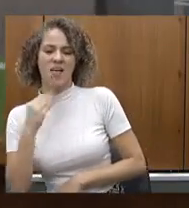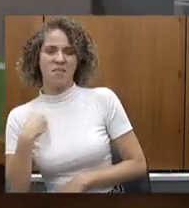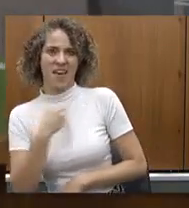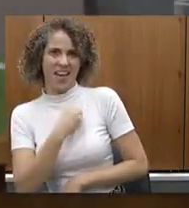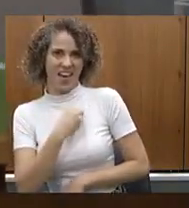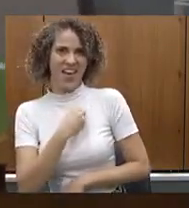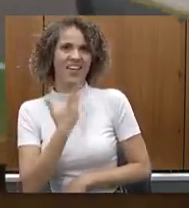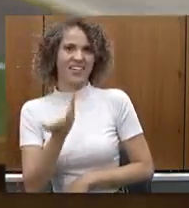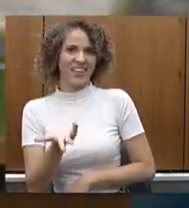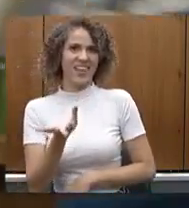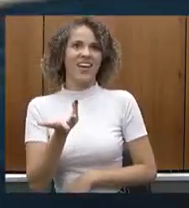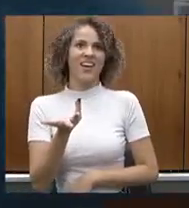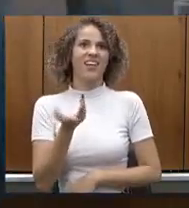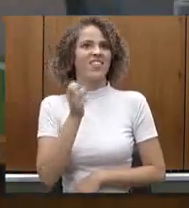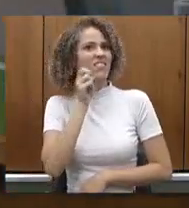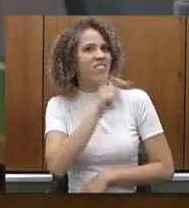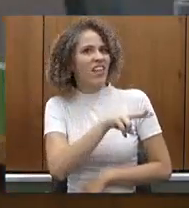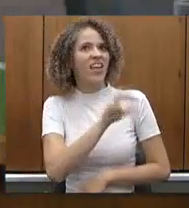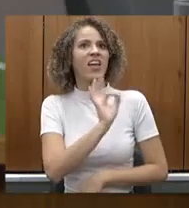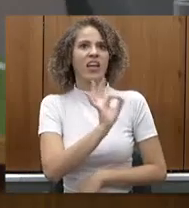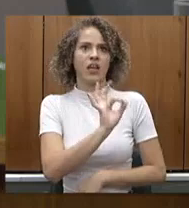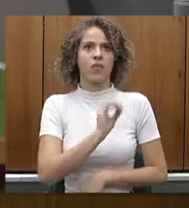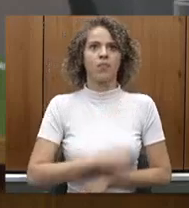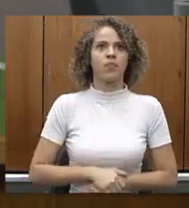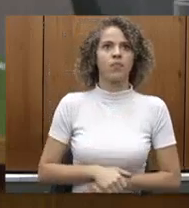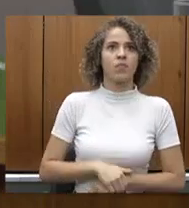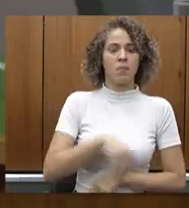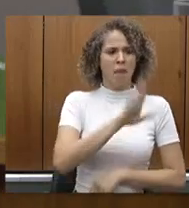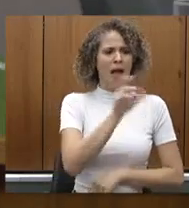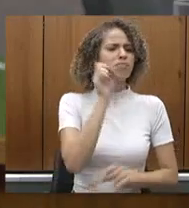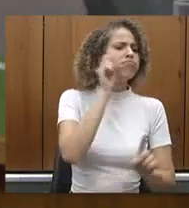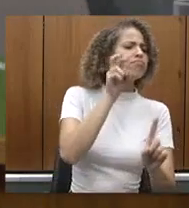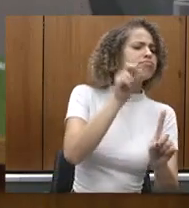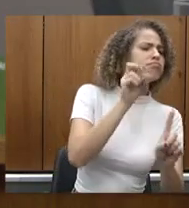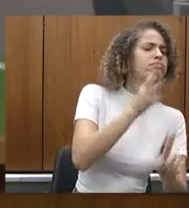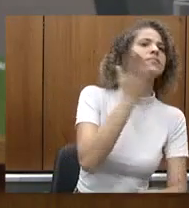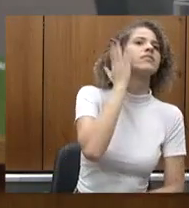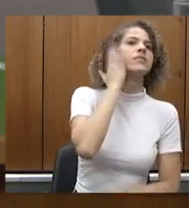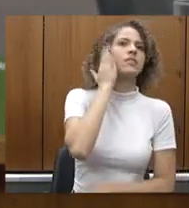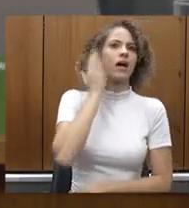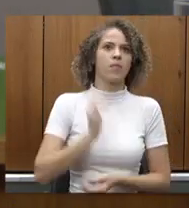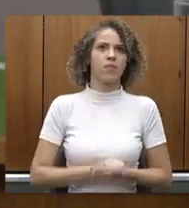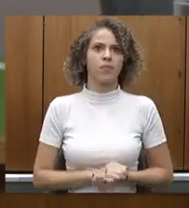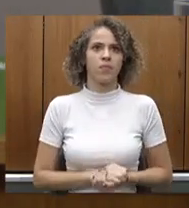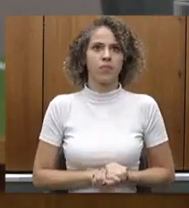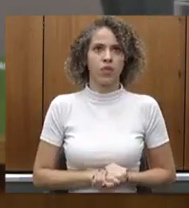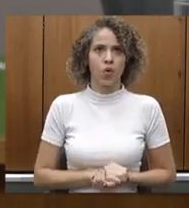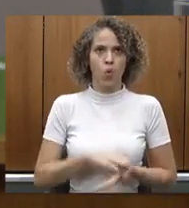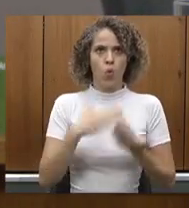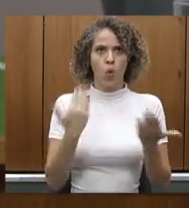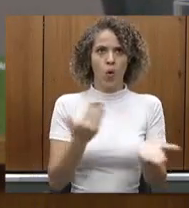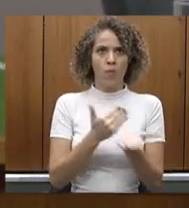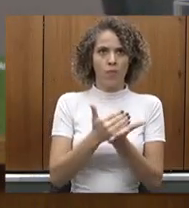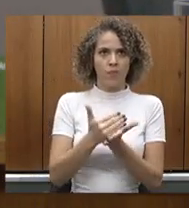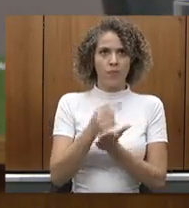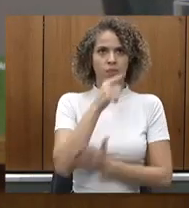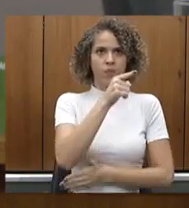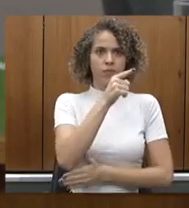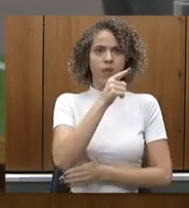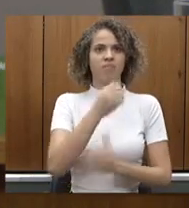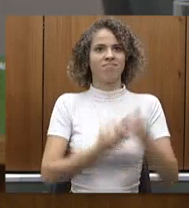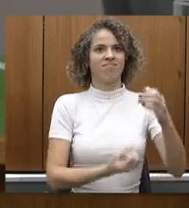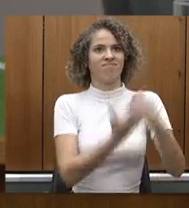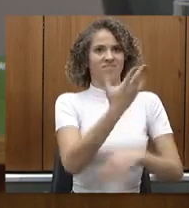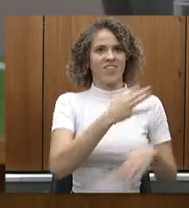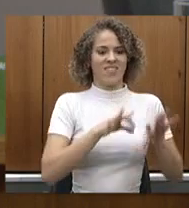Jean Freire também vai ele deve vivenciar isso com mais frequência ainda eu lembro que quando a foi em Minas Novas inaugurar uma